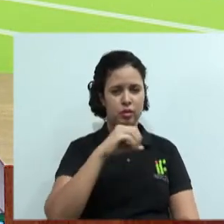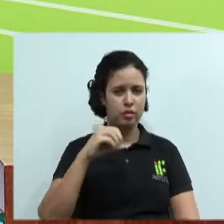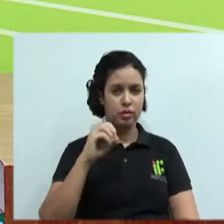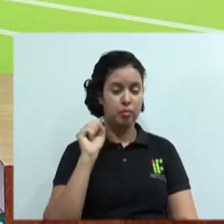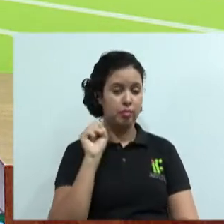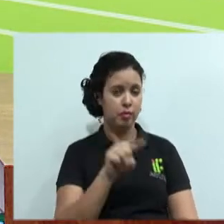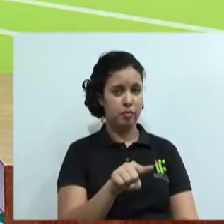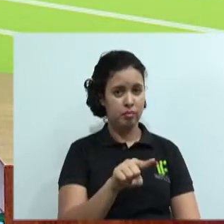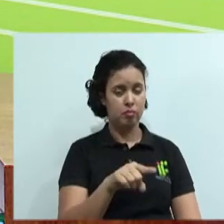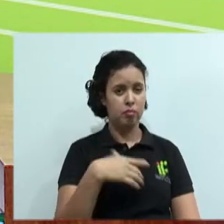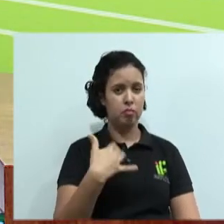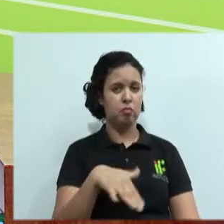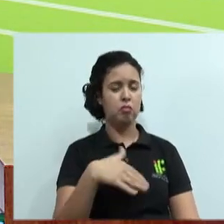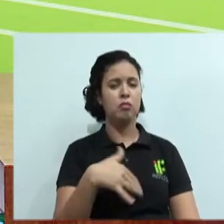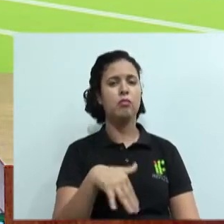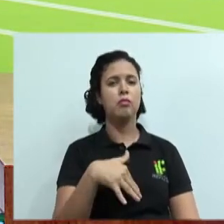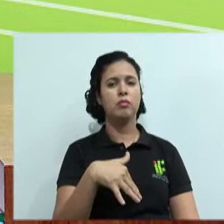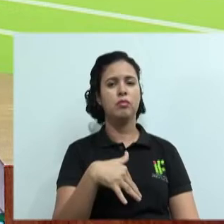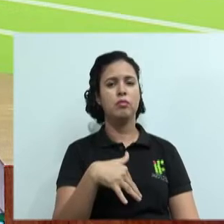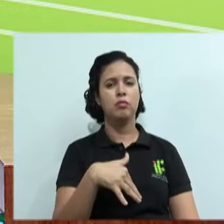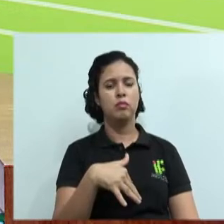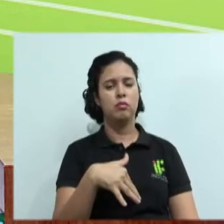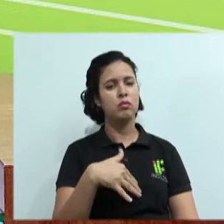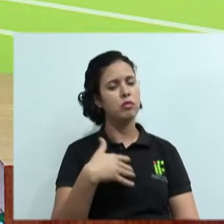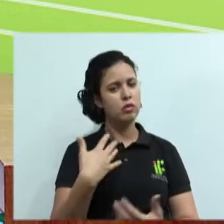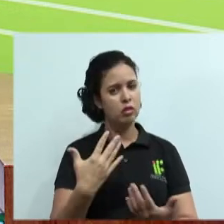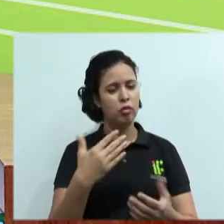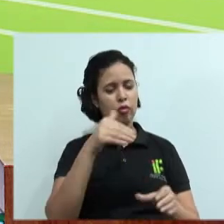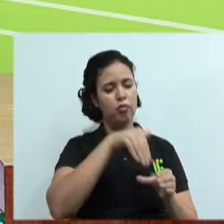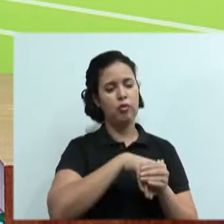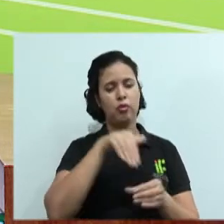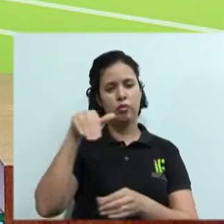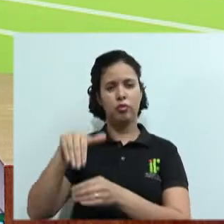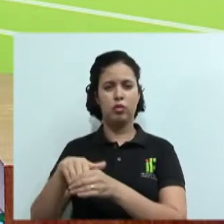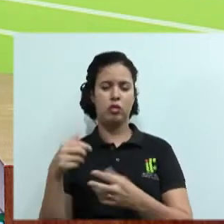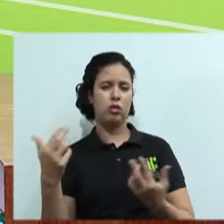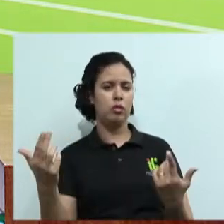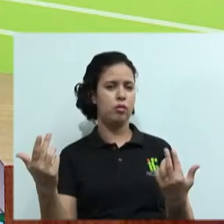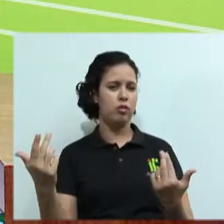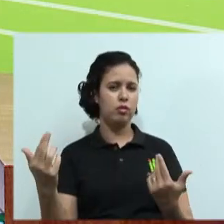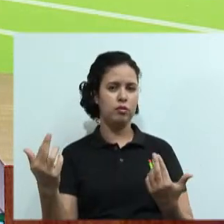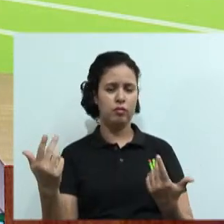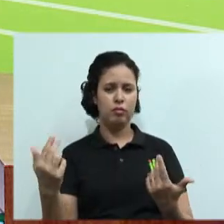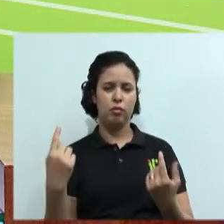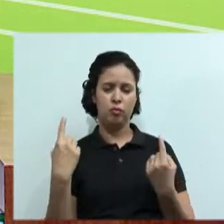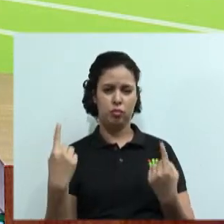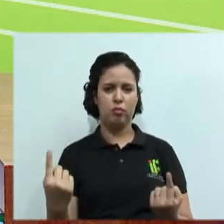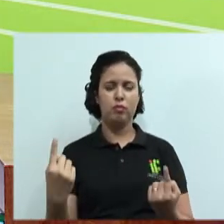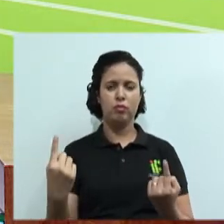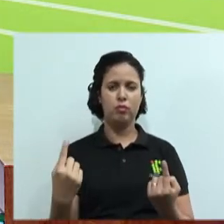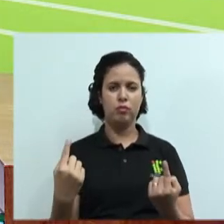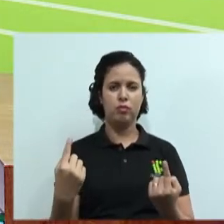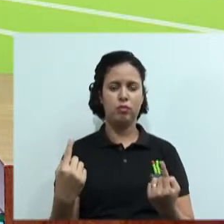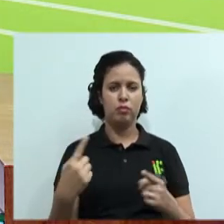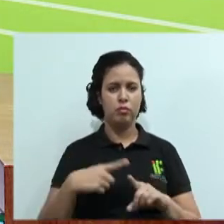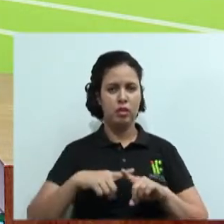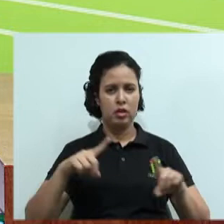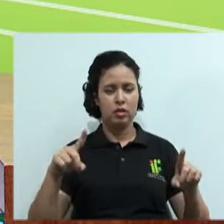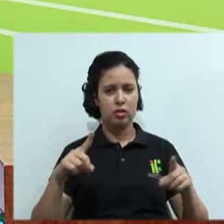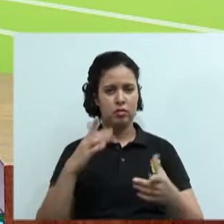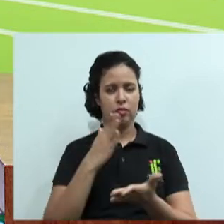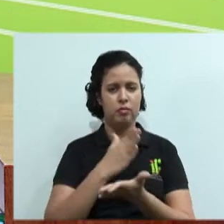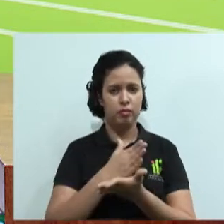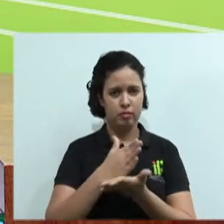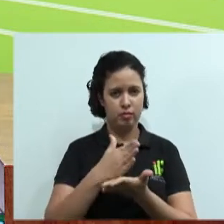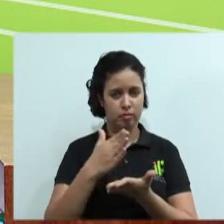mais do que eu investi. O meu voto vale o mesmo quanto o dele. A diferença é que na divisão dos lucros